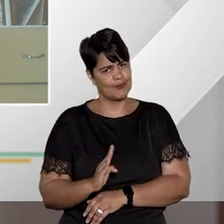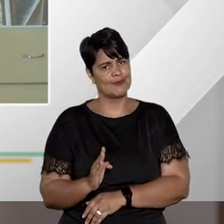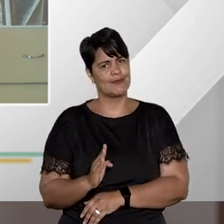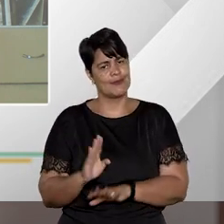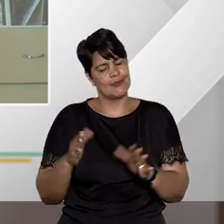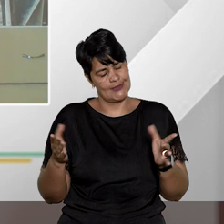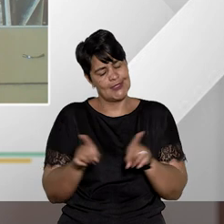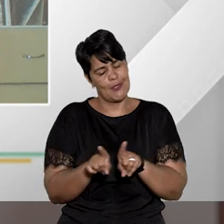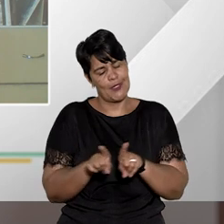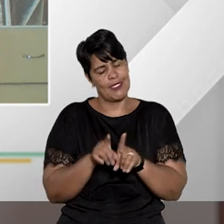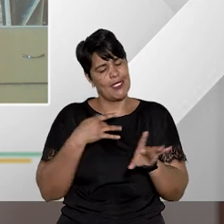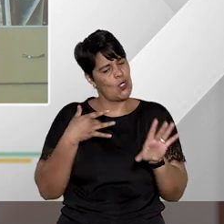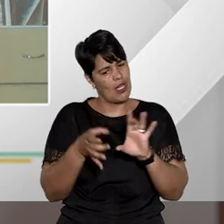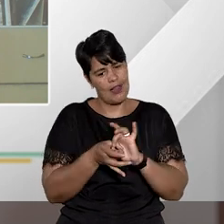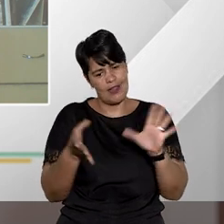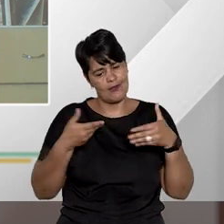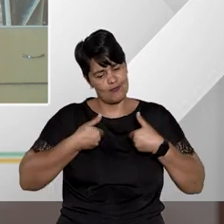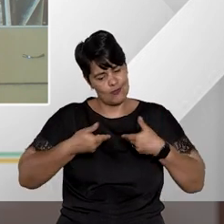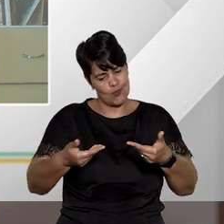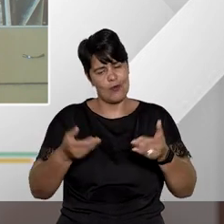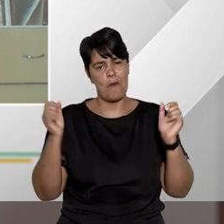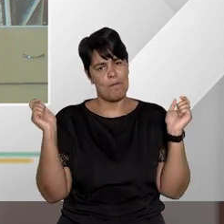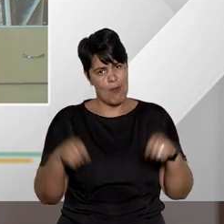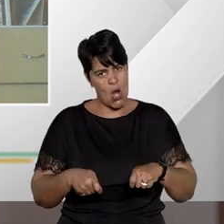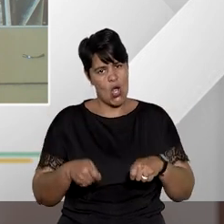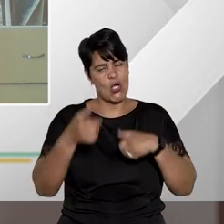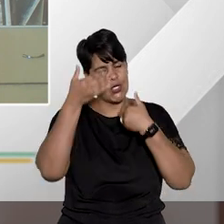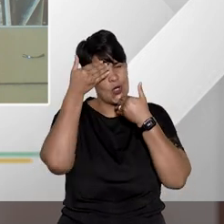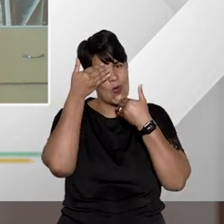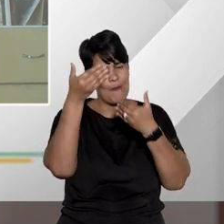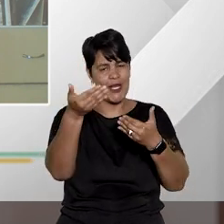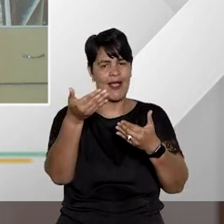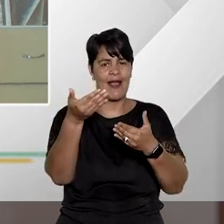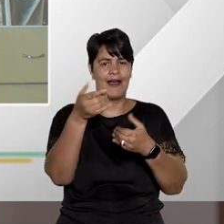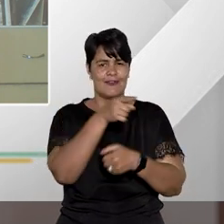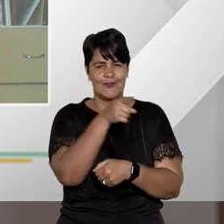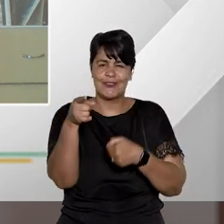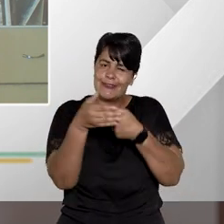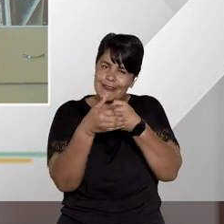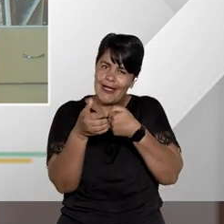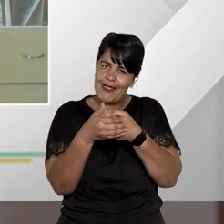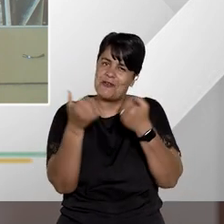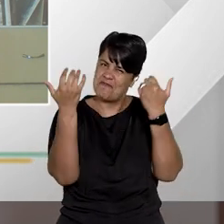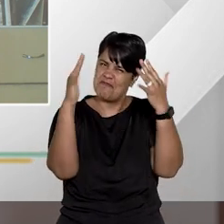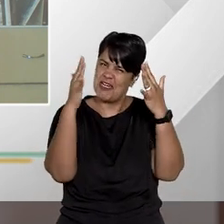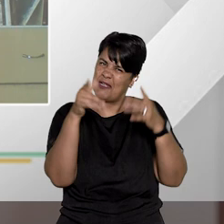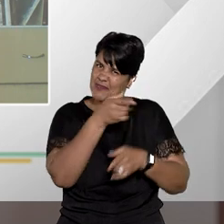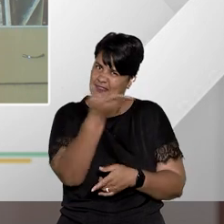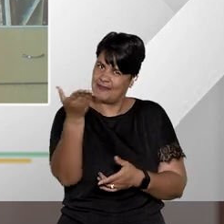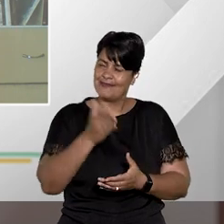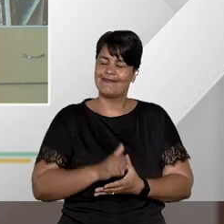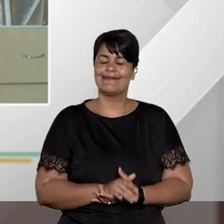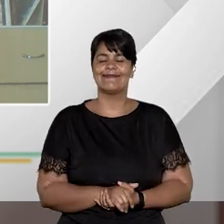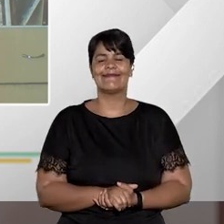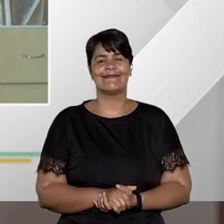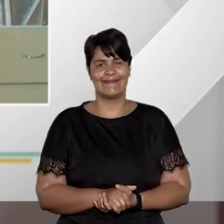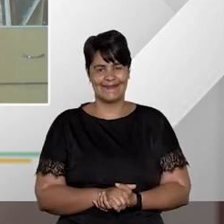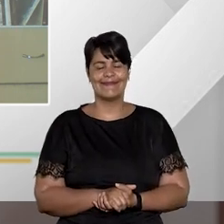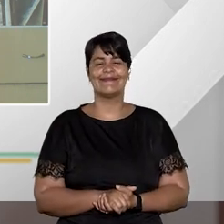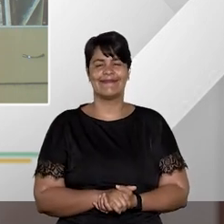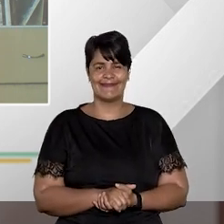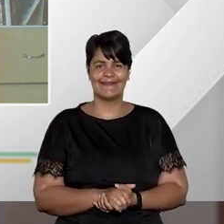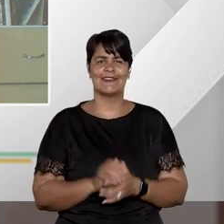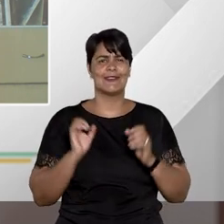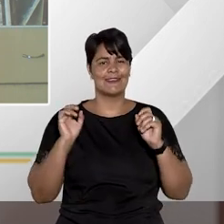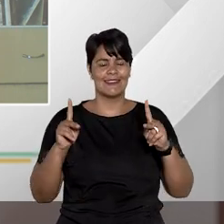e também estou à disposição para outras vezes viu Fátima muito obrigada pelo carinho e parabéns pela condução muito